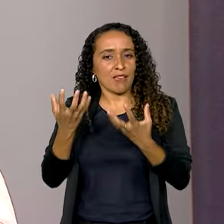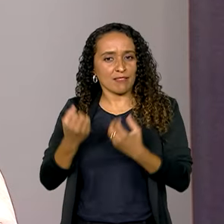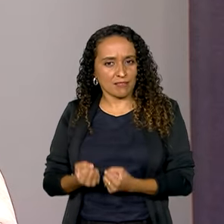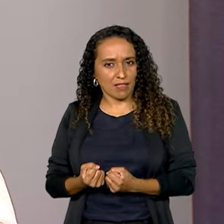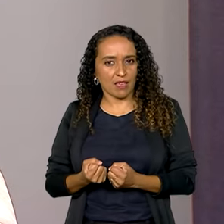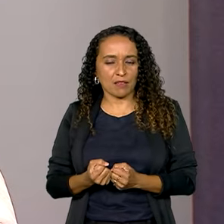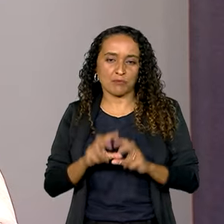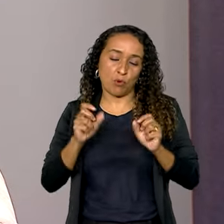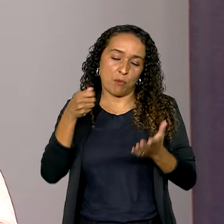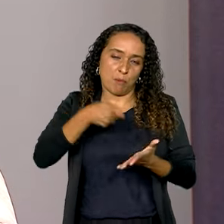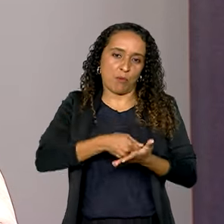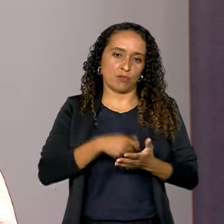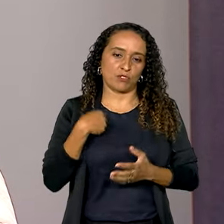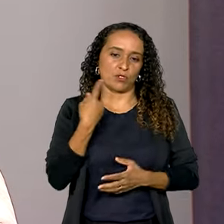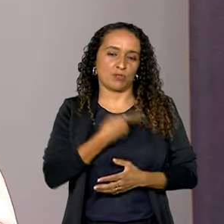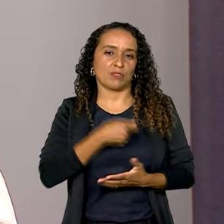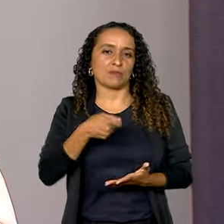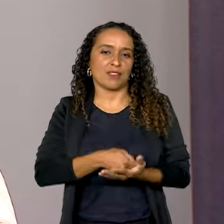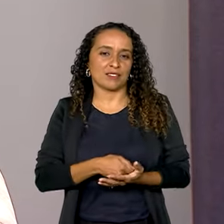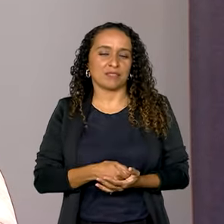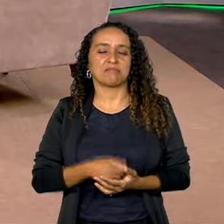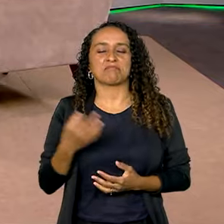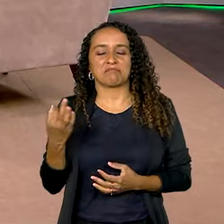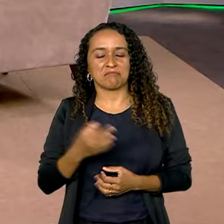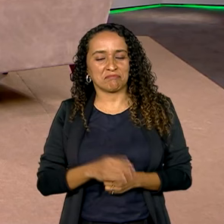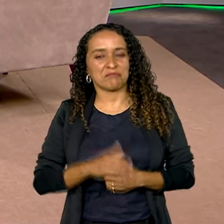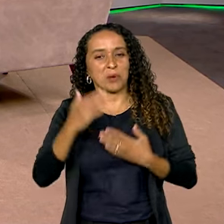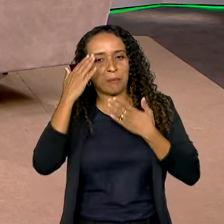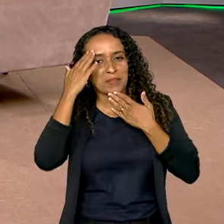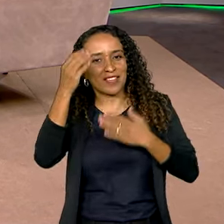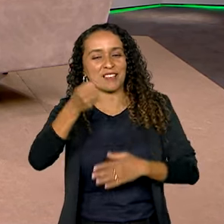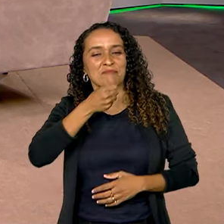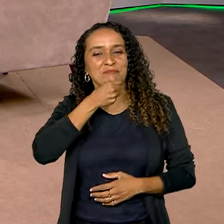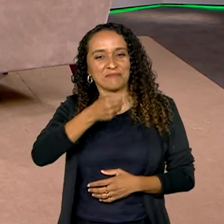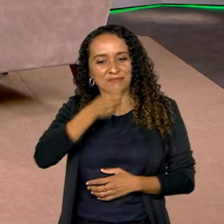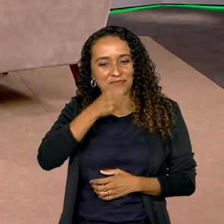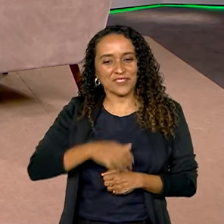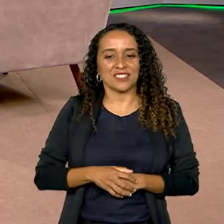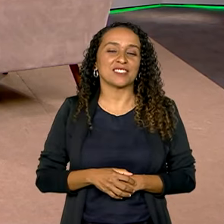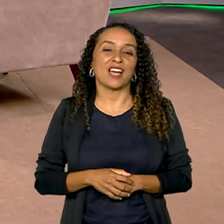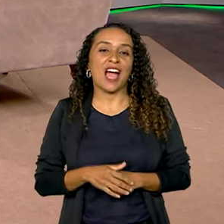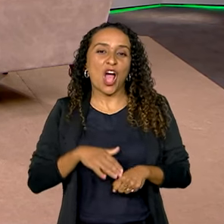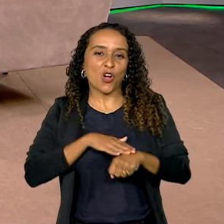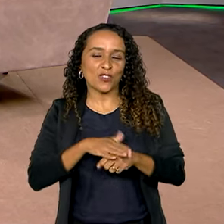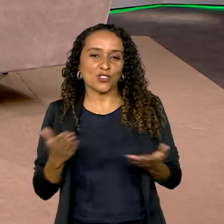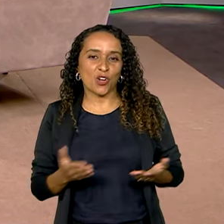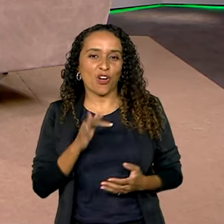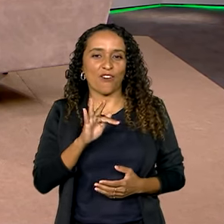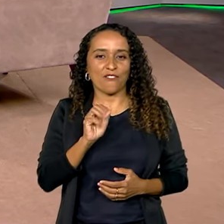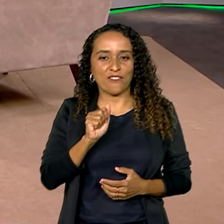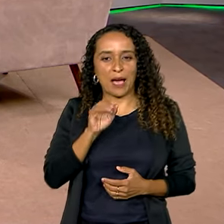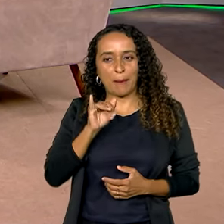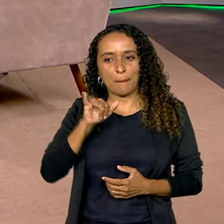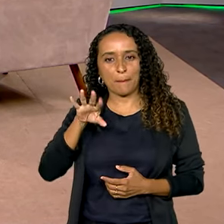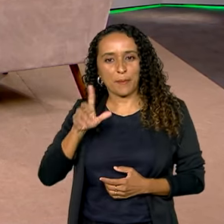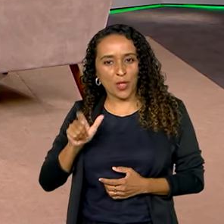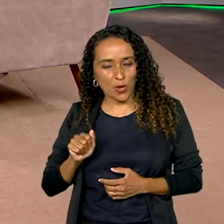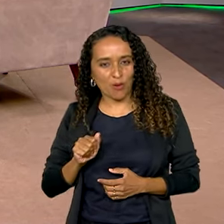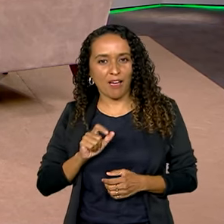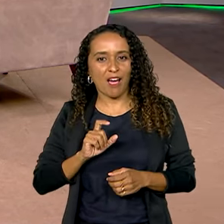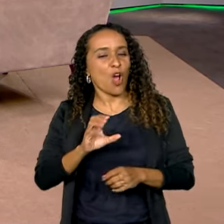impostos que nós pagamos. Perfeito, muito obrigada pela entrevista, eu conversei aqui com a Fabiola Supino Vieira,